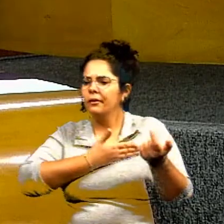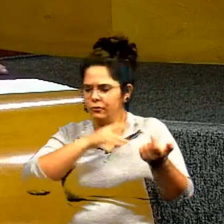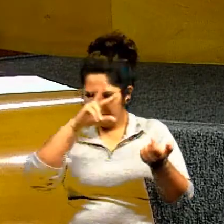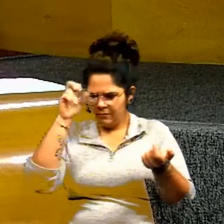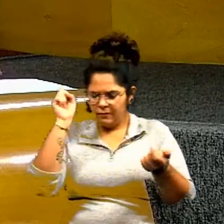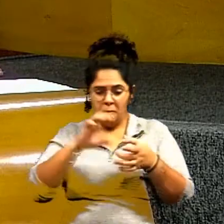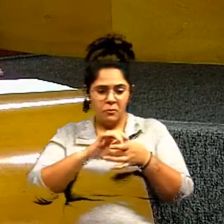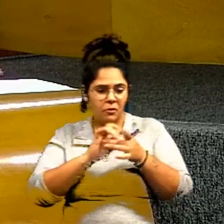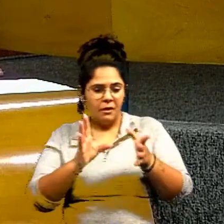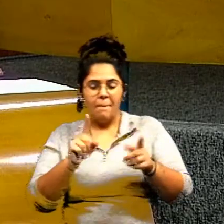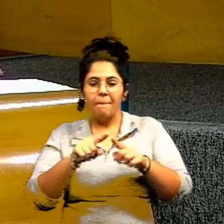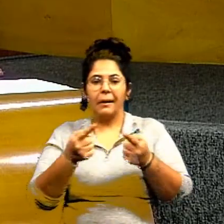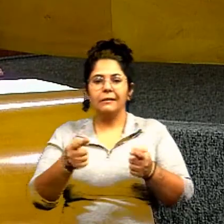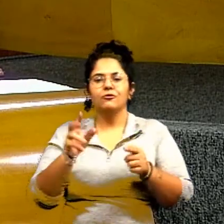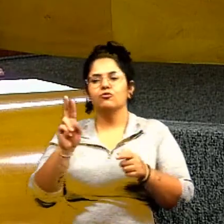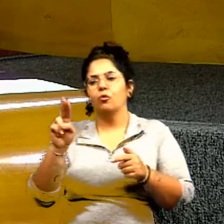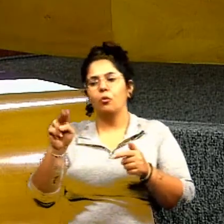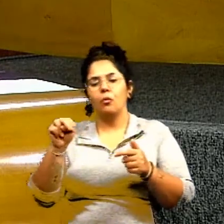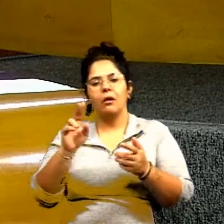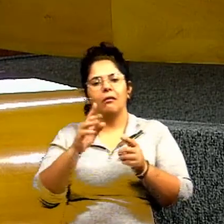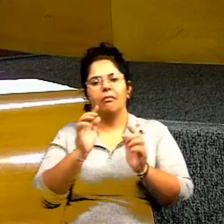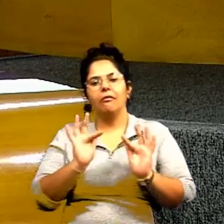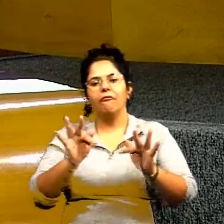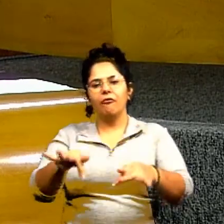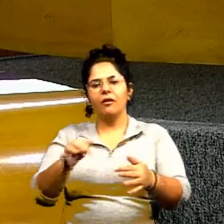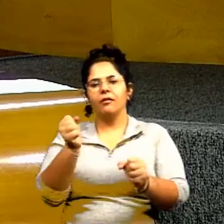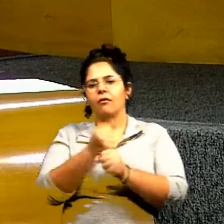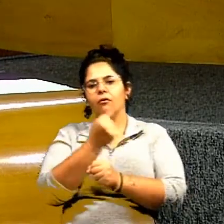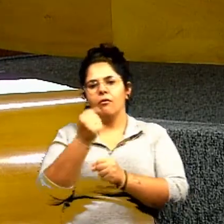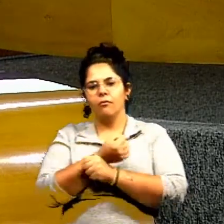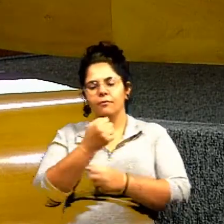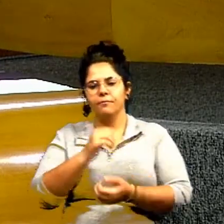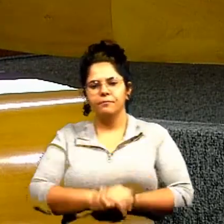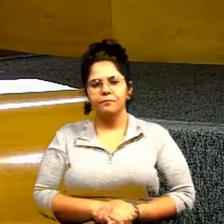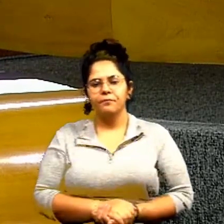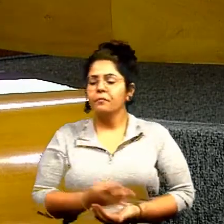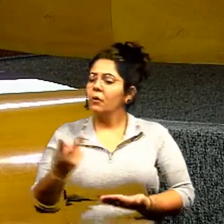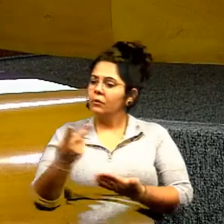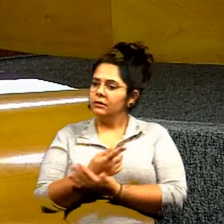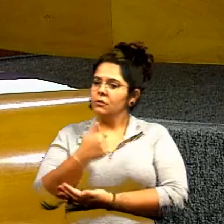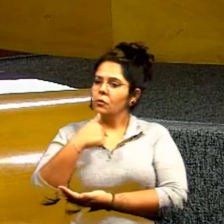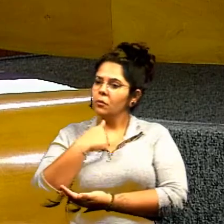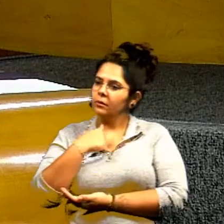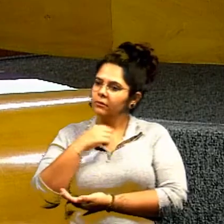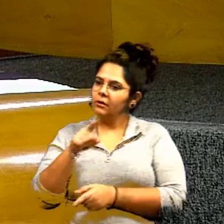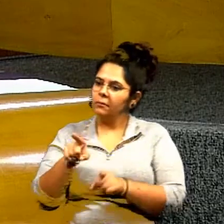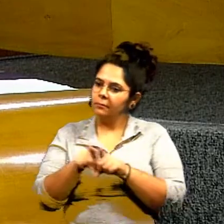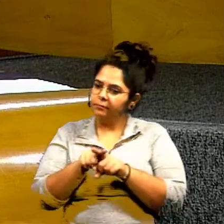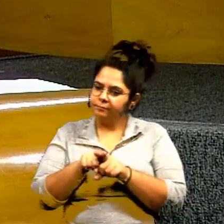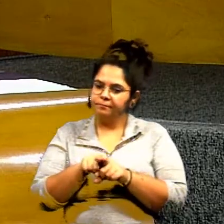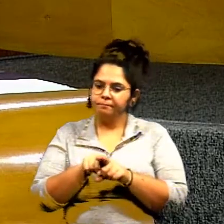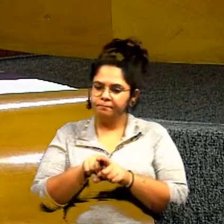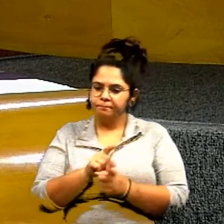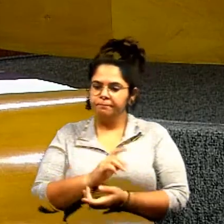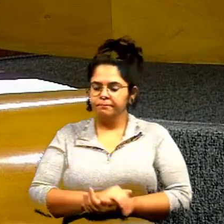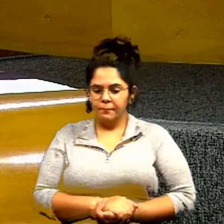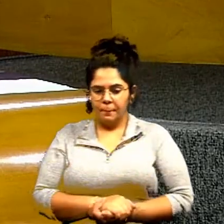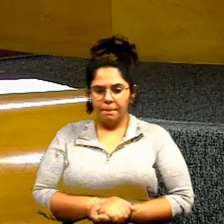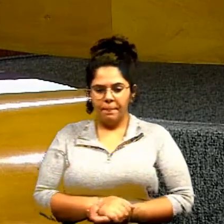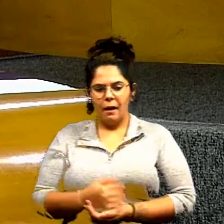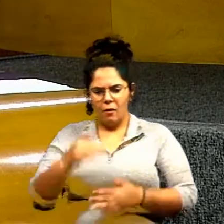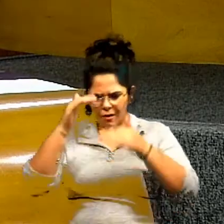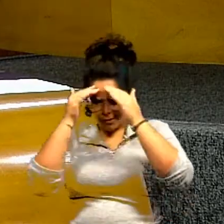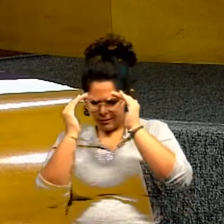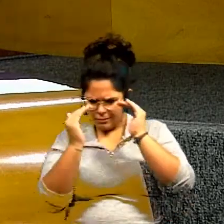autorizado e eles não fizeram a obra para você. isso está acontecendo comigo. E o Paulo Ategal, que eu tinha o maior respeito por ele,